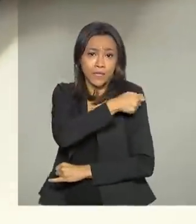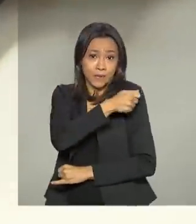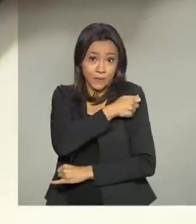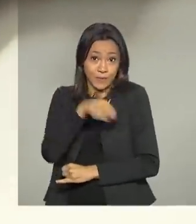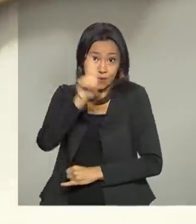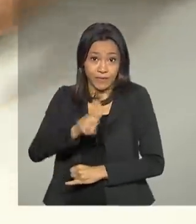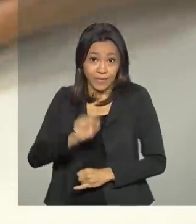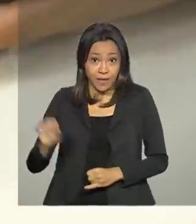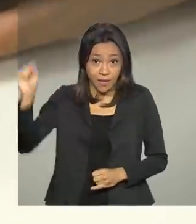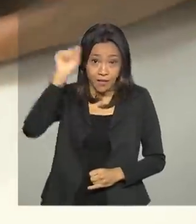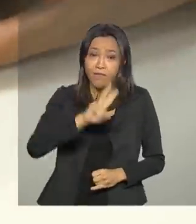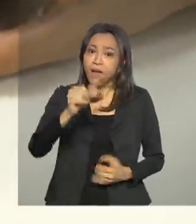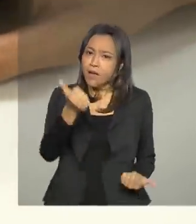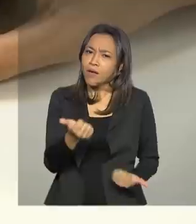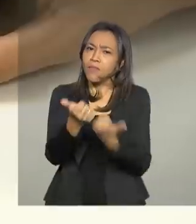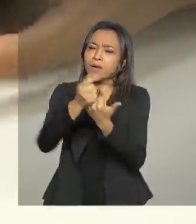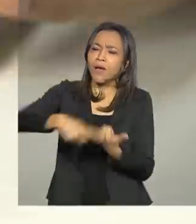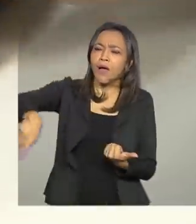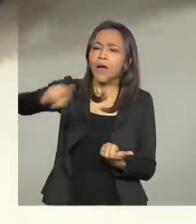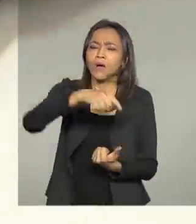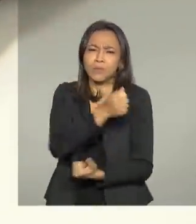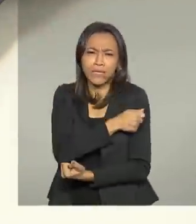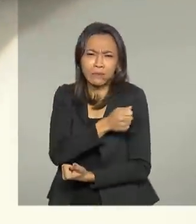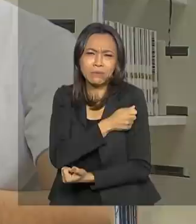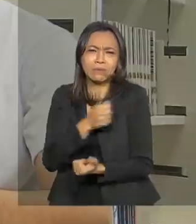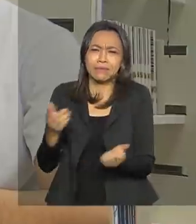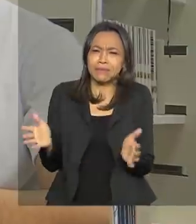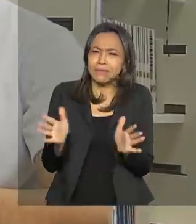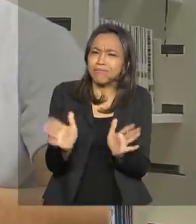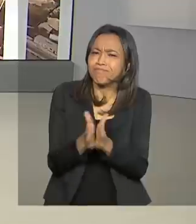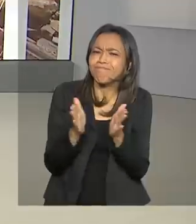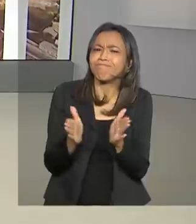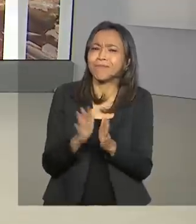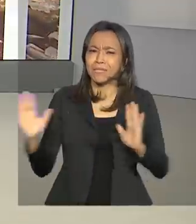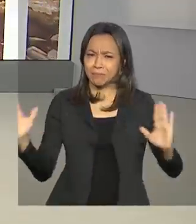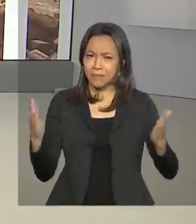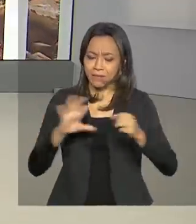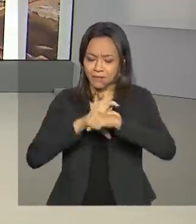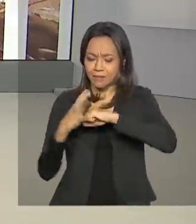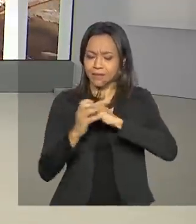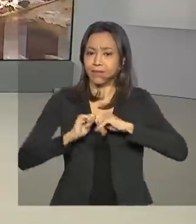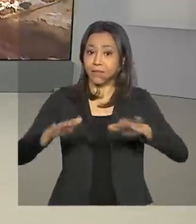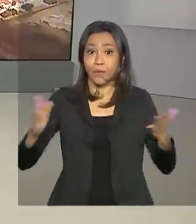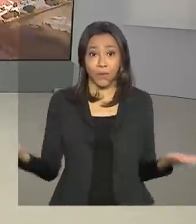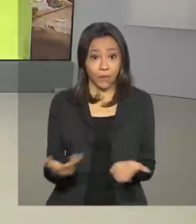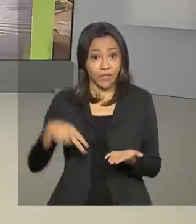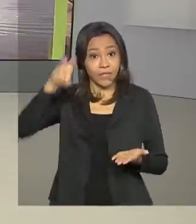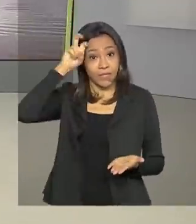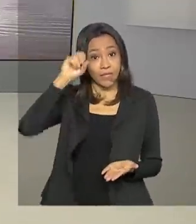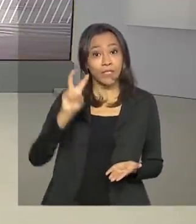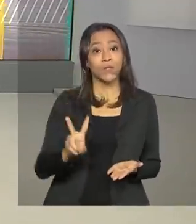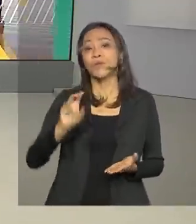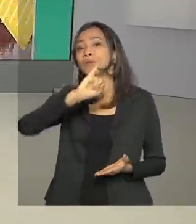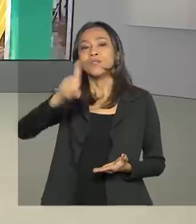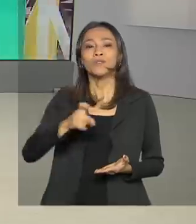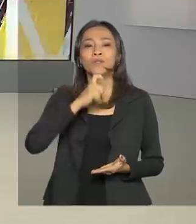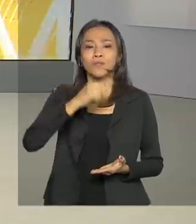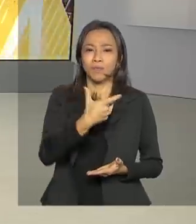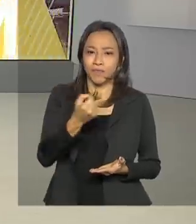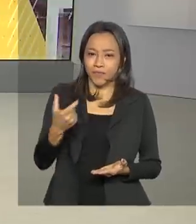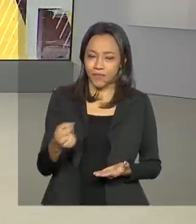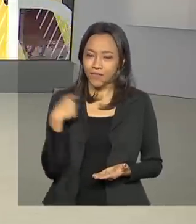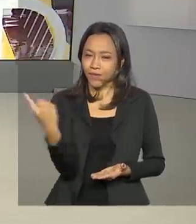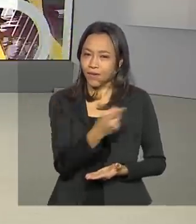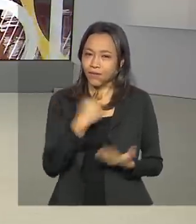Medida vai ajudar estudantes de baixa renda durante a pandemia. Hoje é quinta-feira, 2 de julho de 2020. O